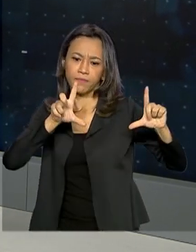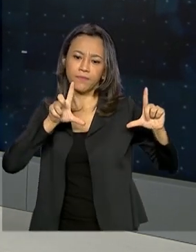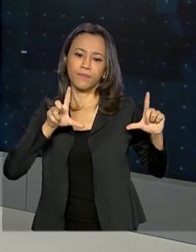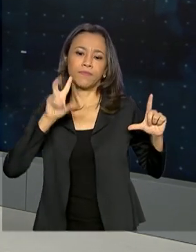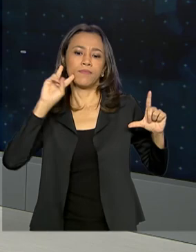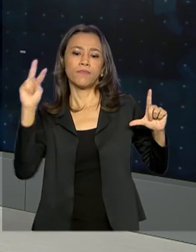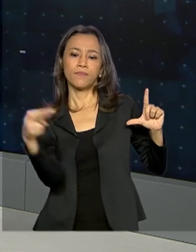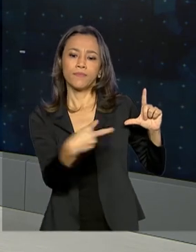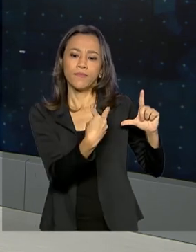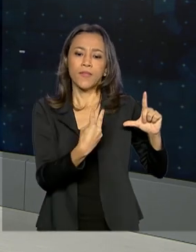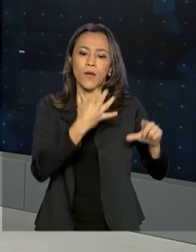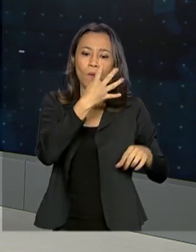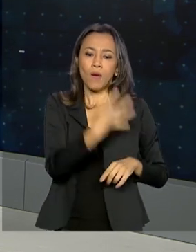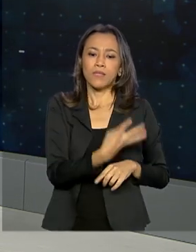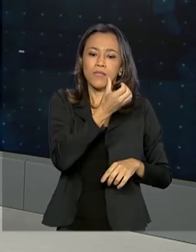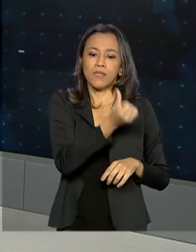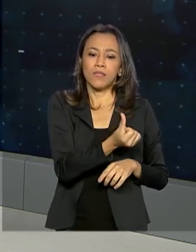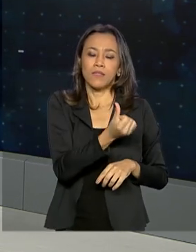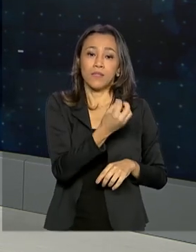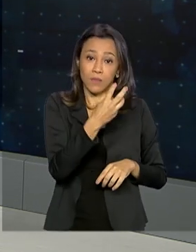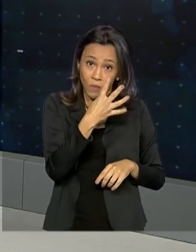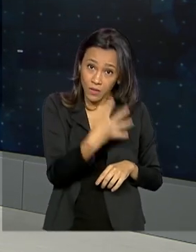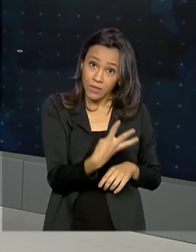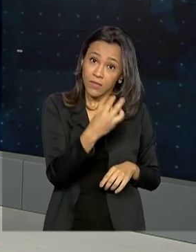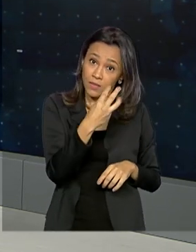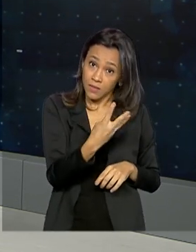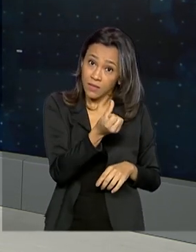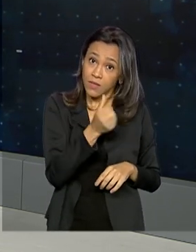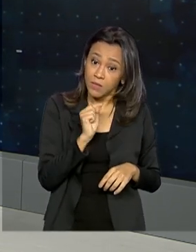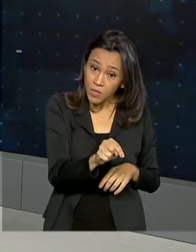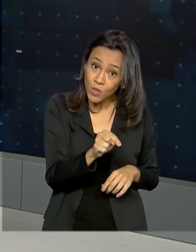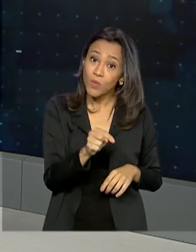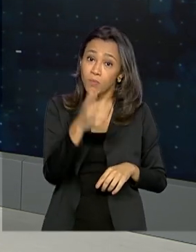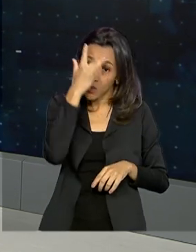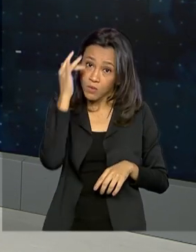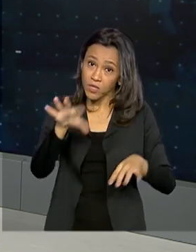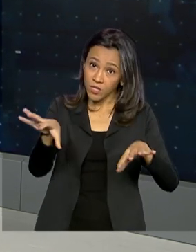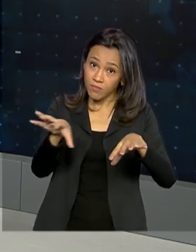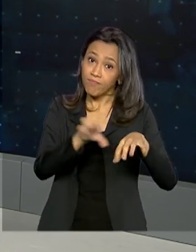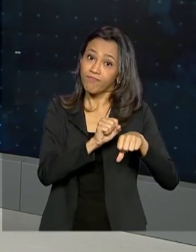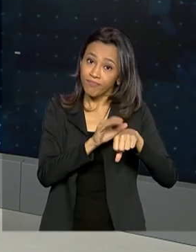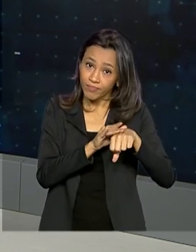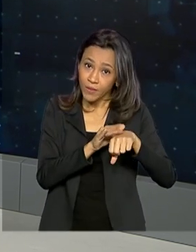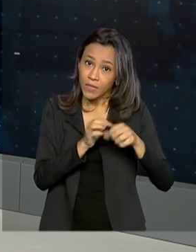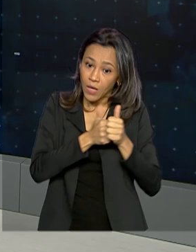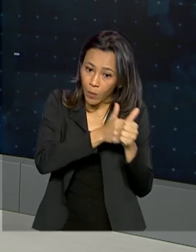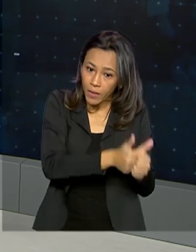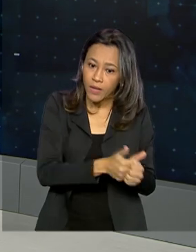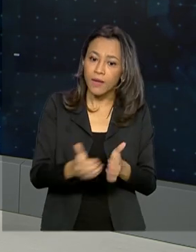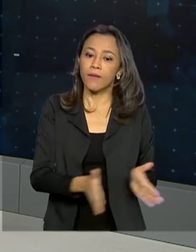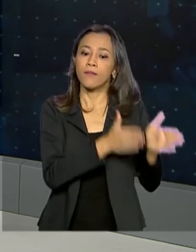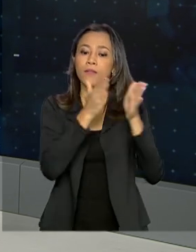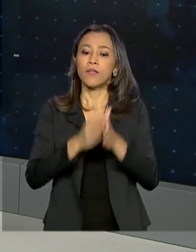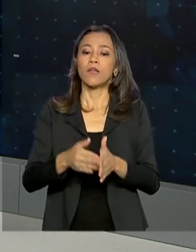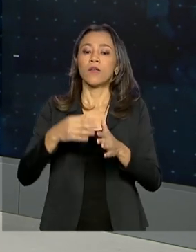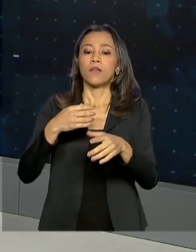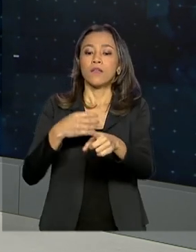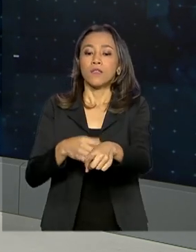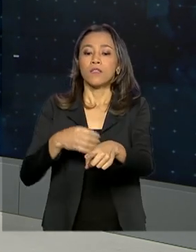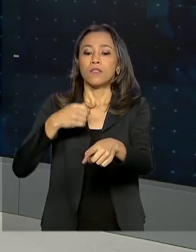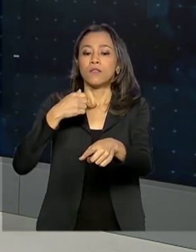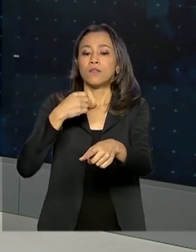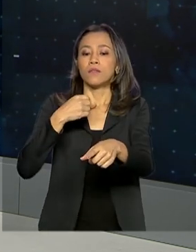são 436.219 casos em acompanhamento. Nós temos 45.241